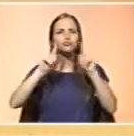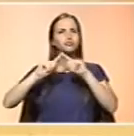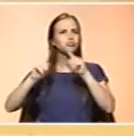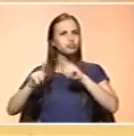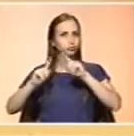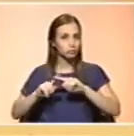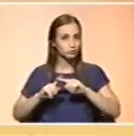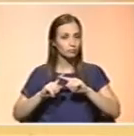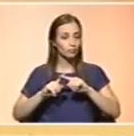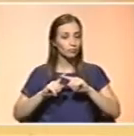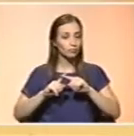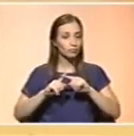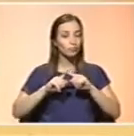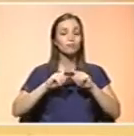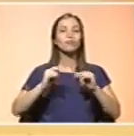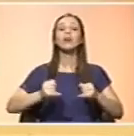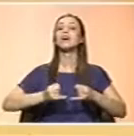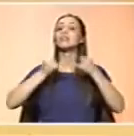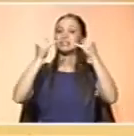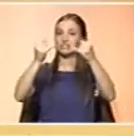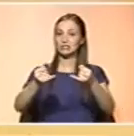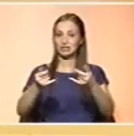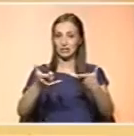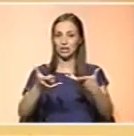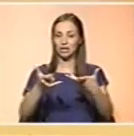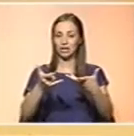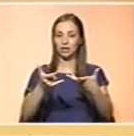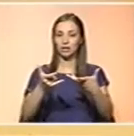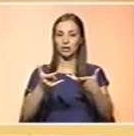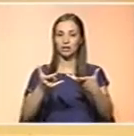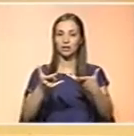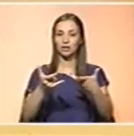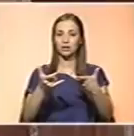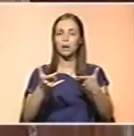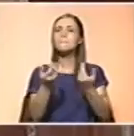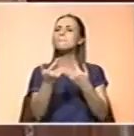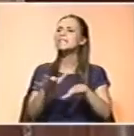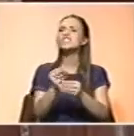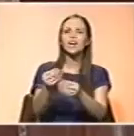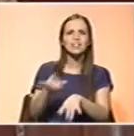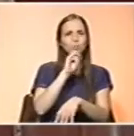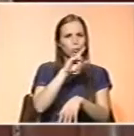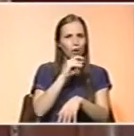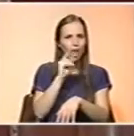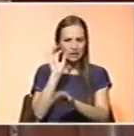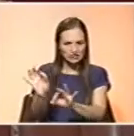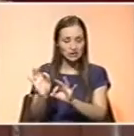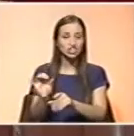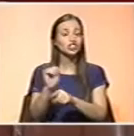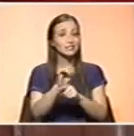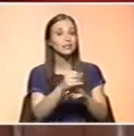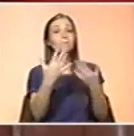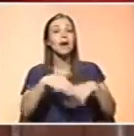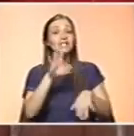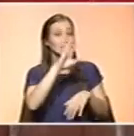de regime látio exclusivo, que se deseja duros primeiros... Mas nem todas as crianças podem ser alimentadas assim, não Muito bem. Quando as crianças